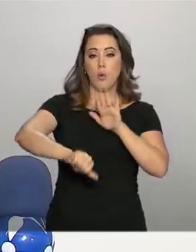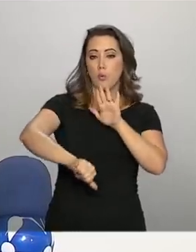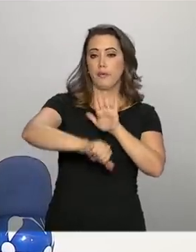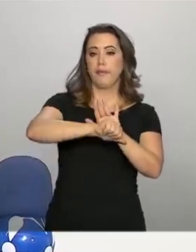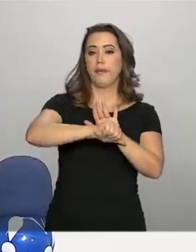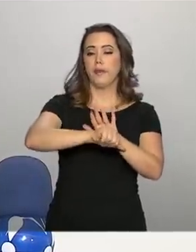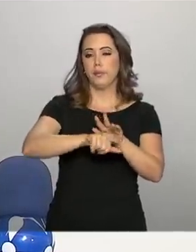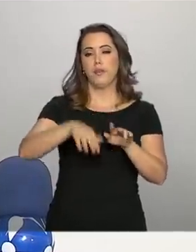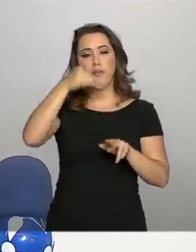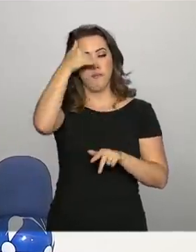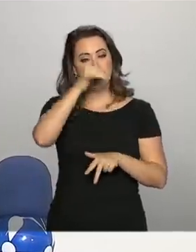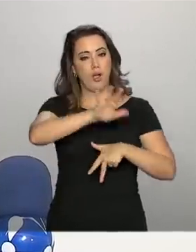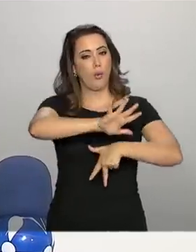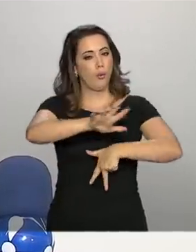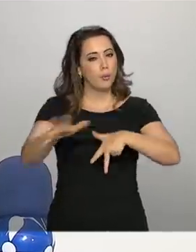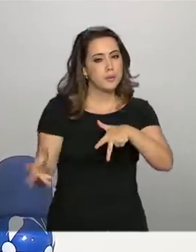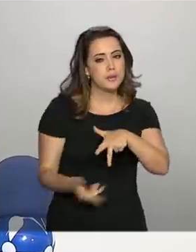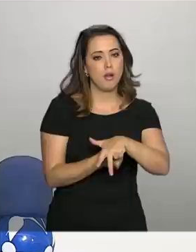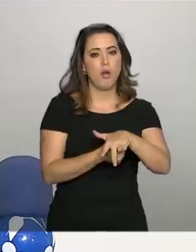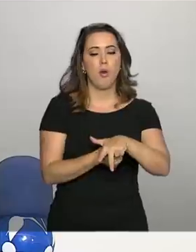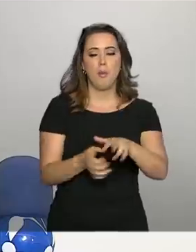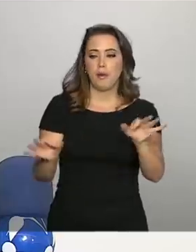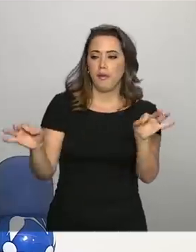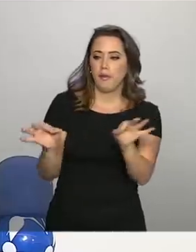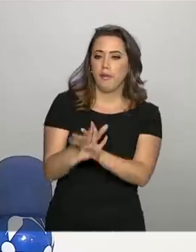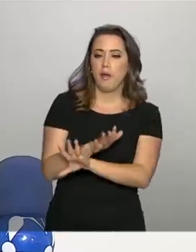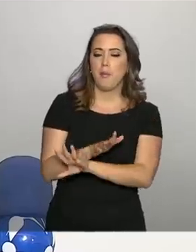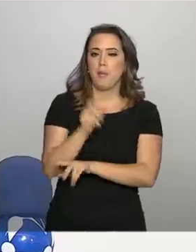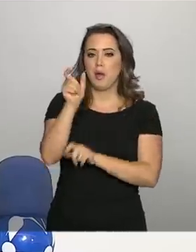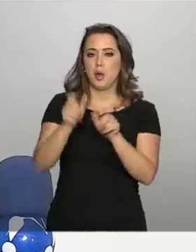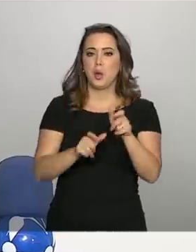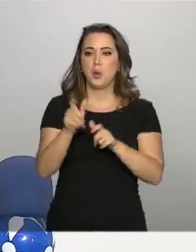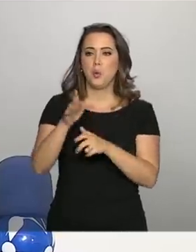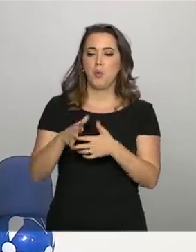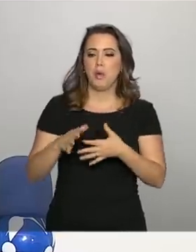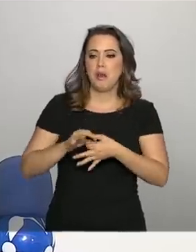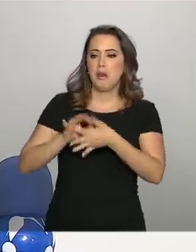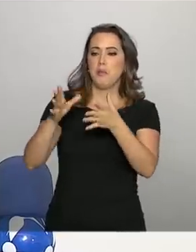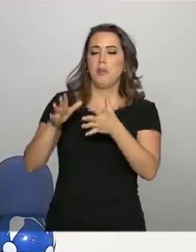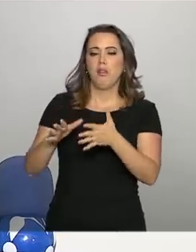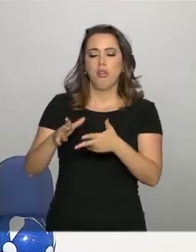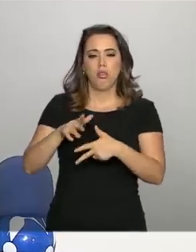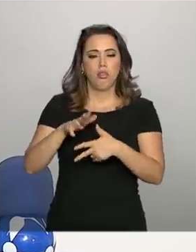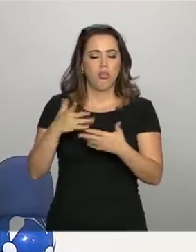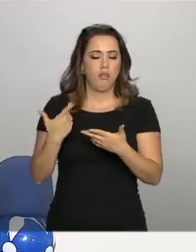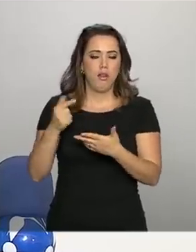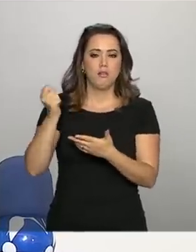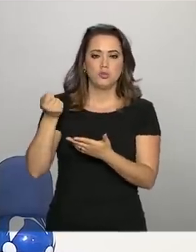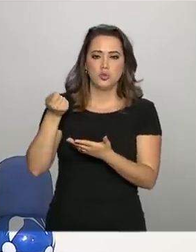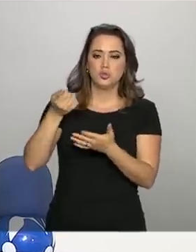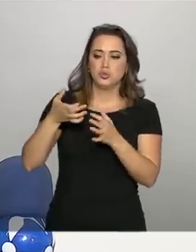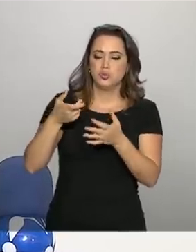corrupção, atacando o fim da impunidade por meio da lei anticrime.